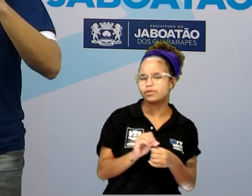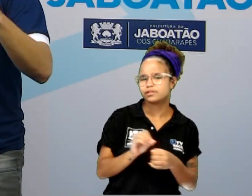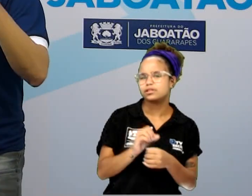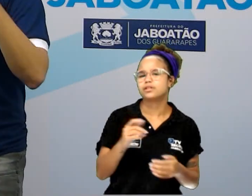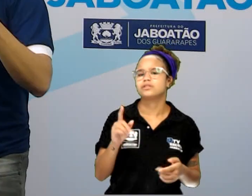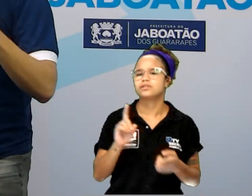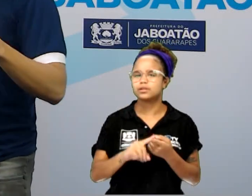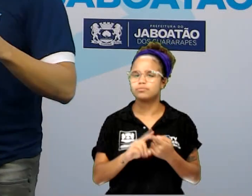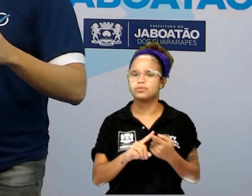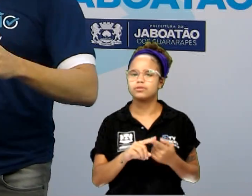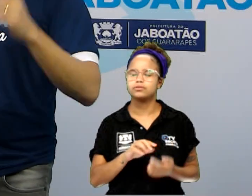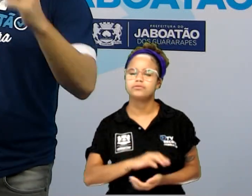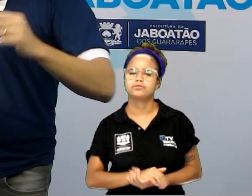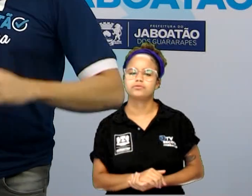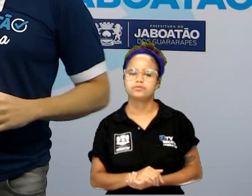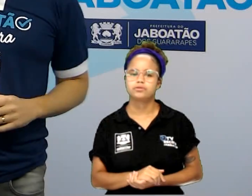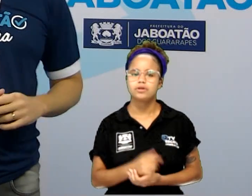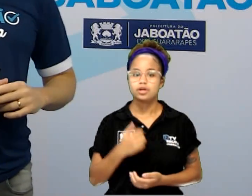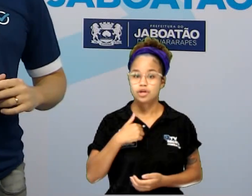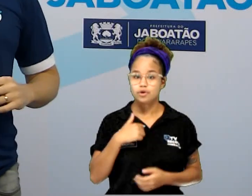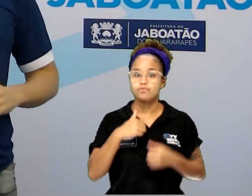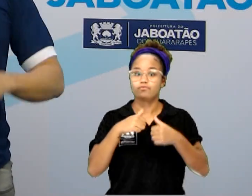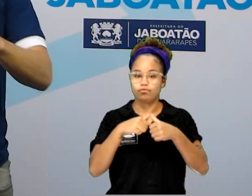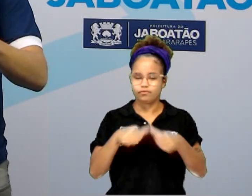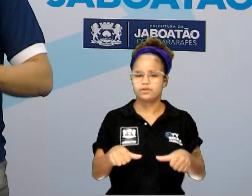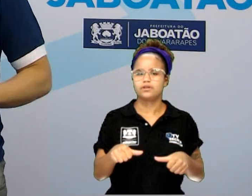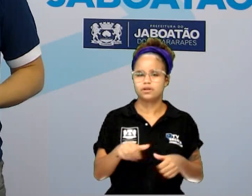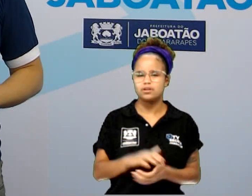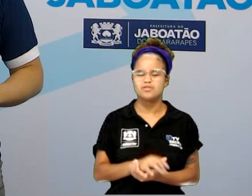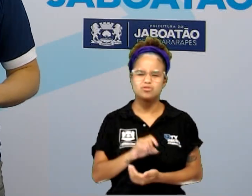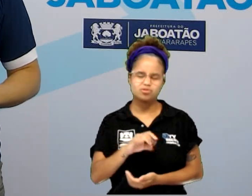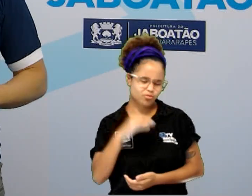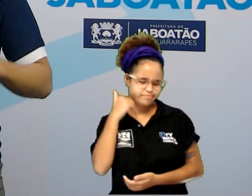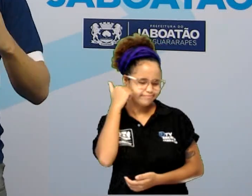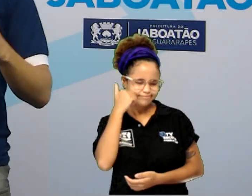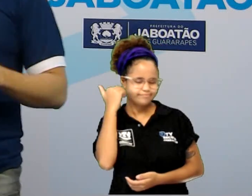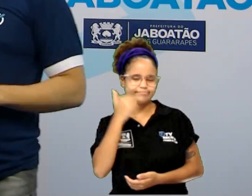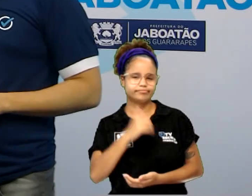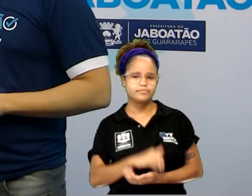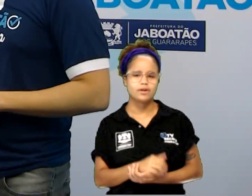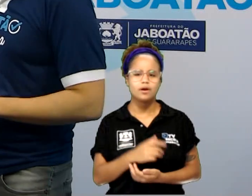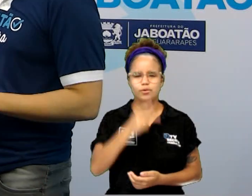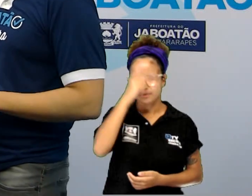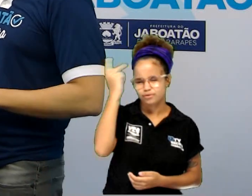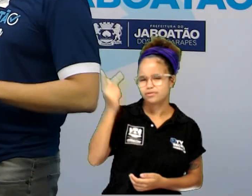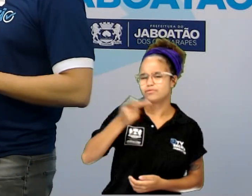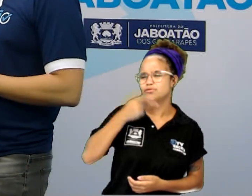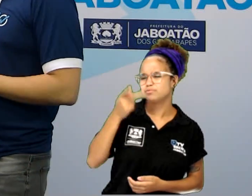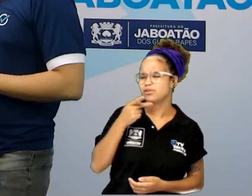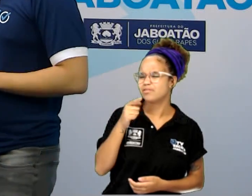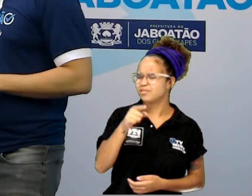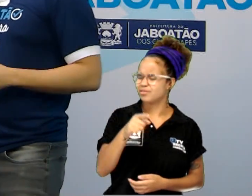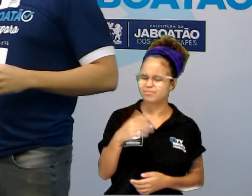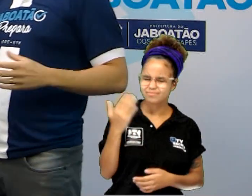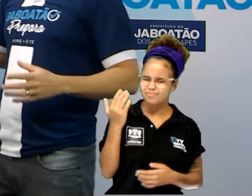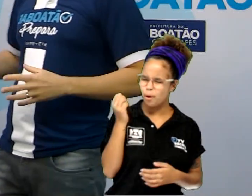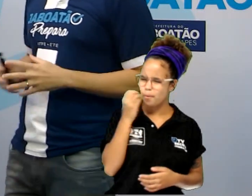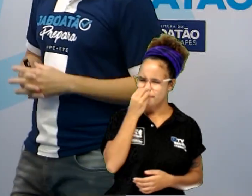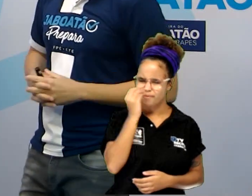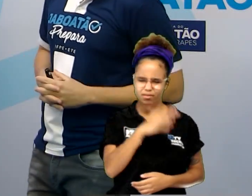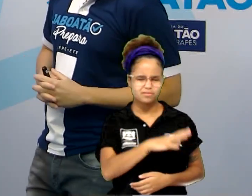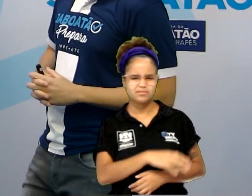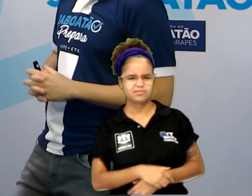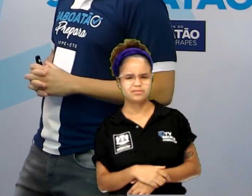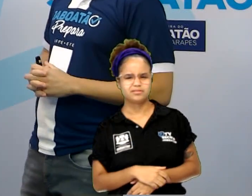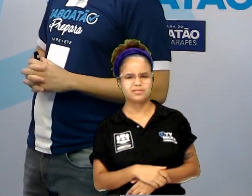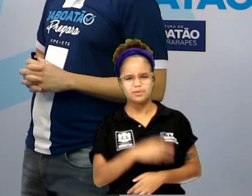Mais honesta ainda eu vou ficar. Só de sacaneagem. Dirão, deixa de ser boba, desde que abral que